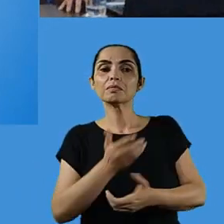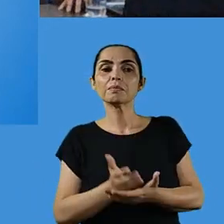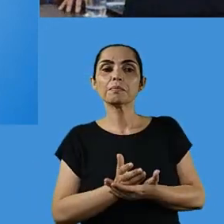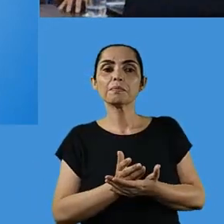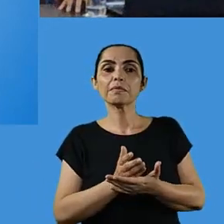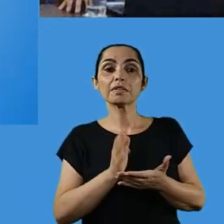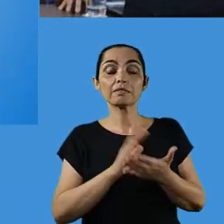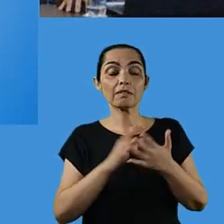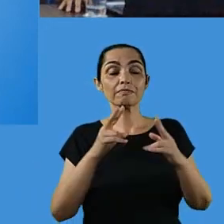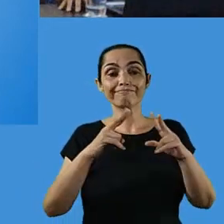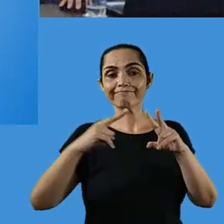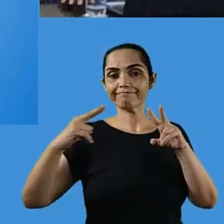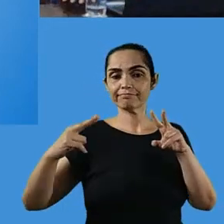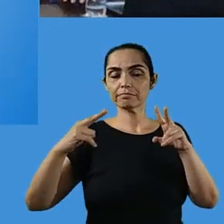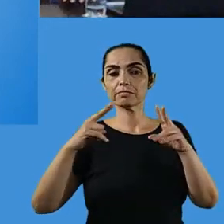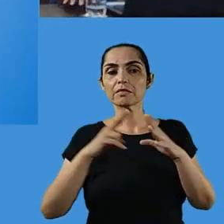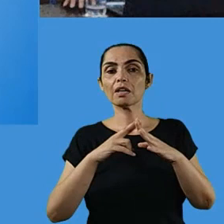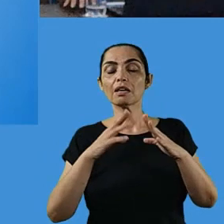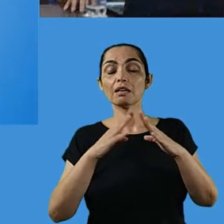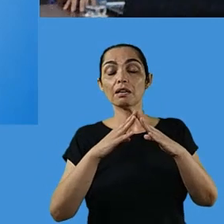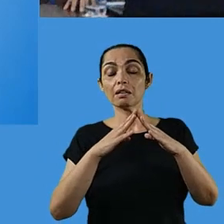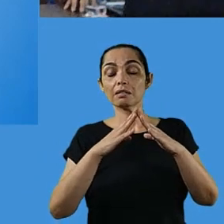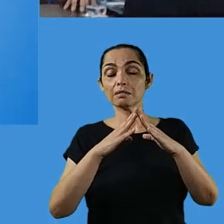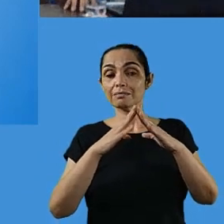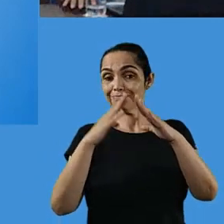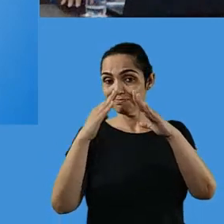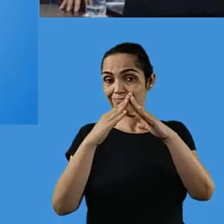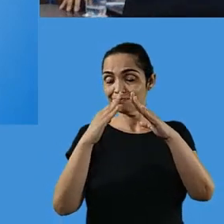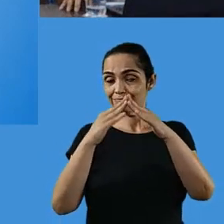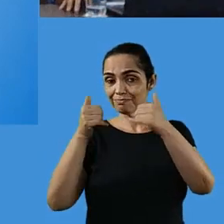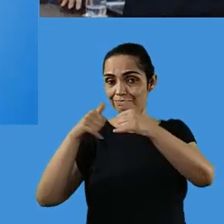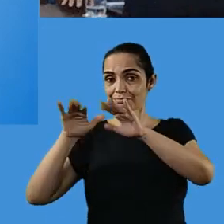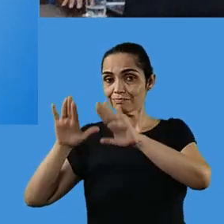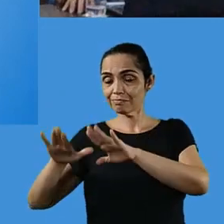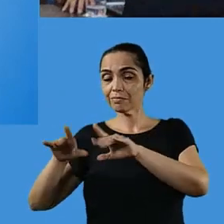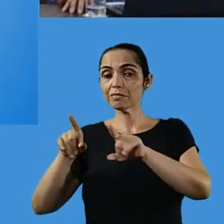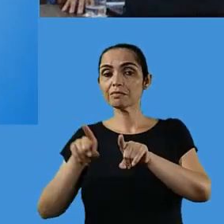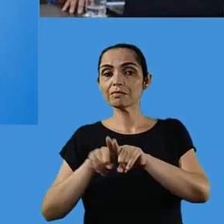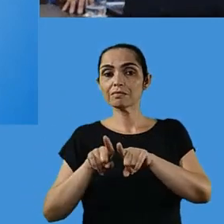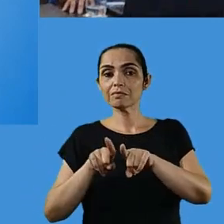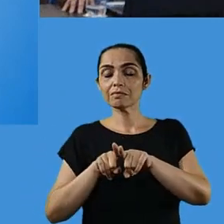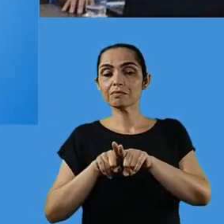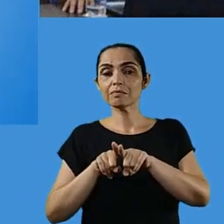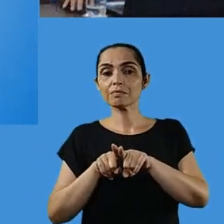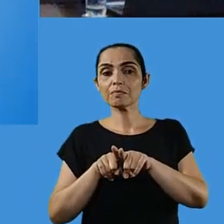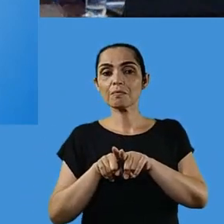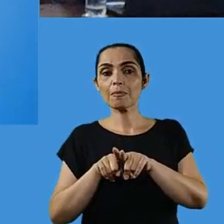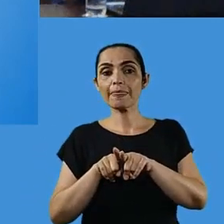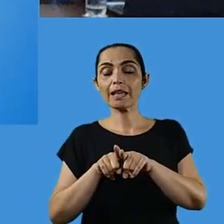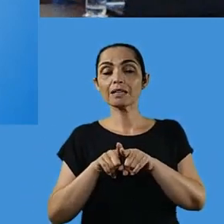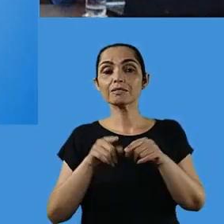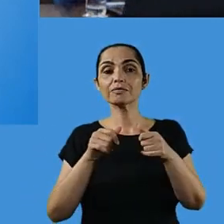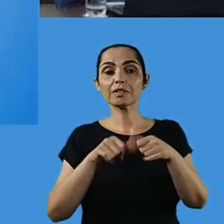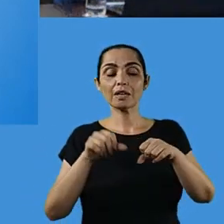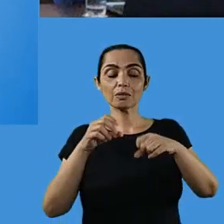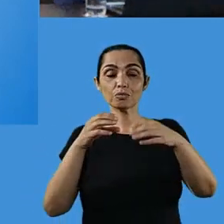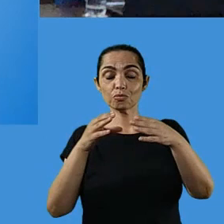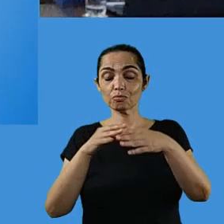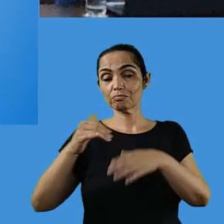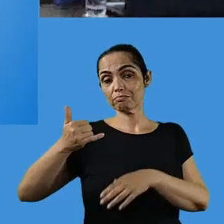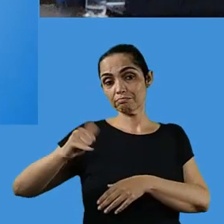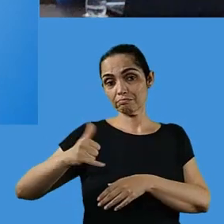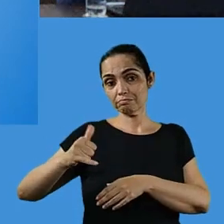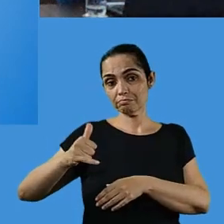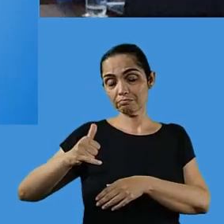continuar remoto, continuar em aula remota. E nós também teremos um plantão, celular aqui,